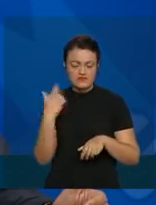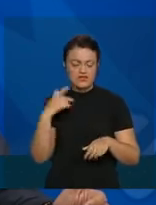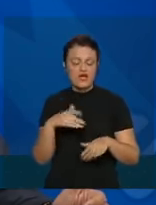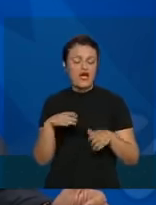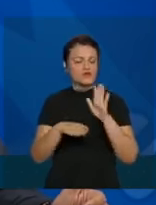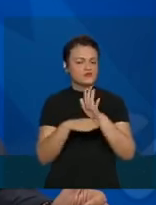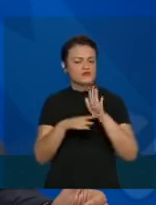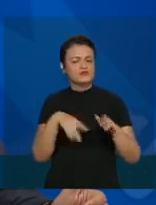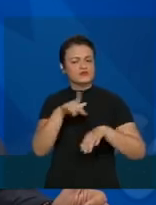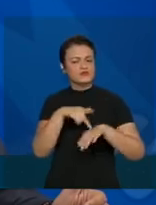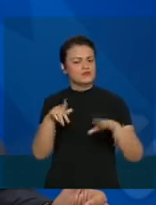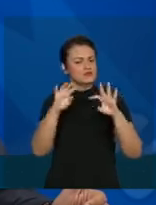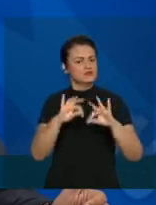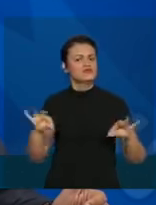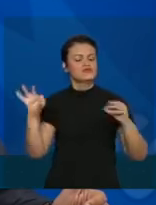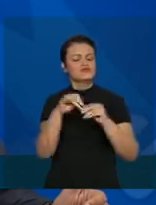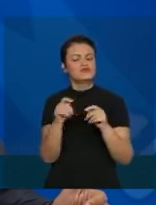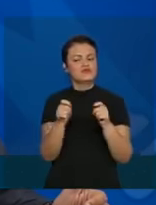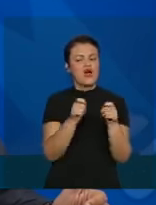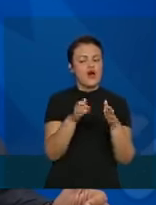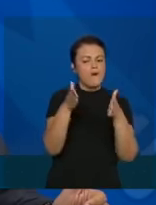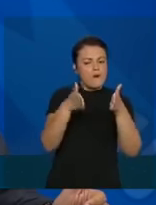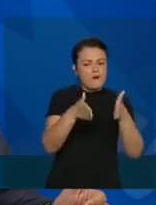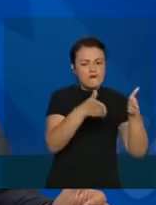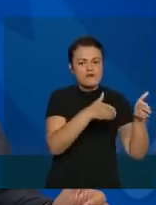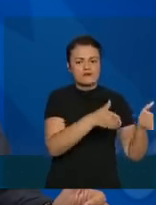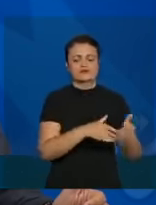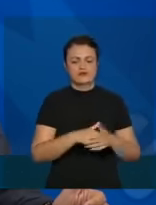ajudamos os países vizinhos a se organizar também.